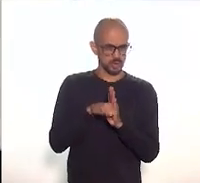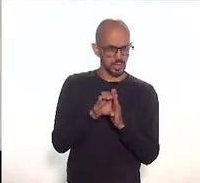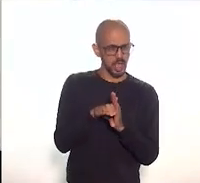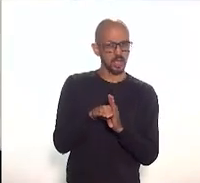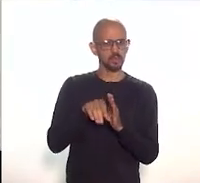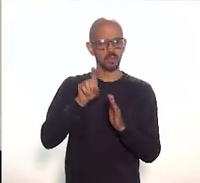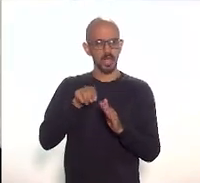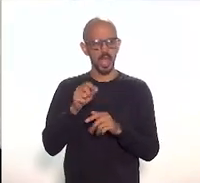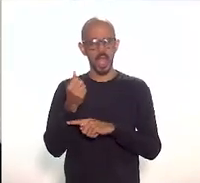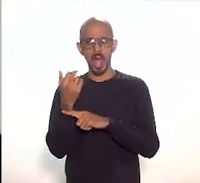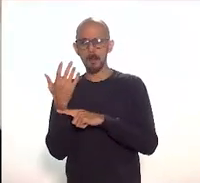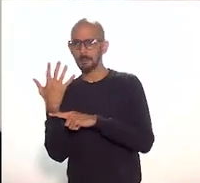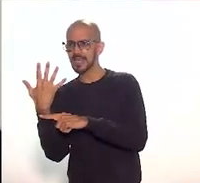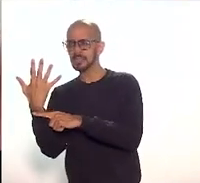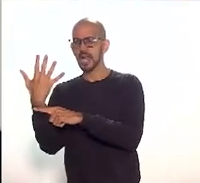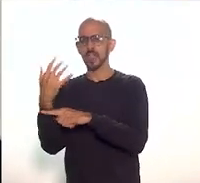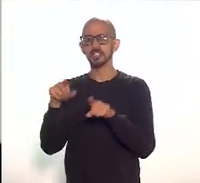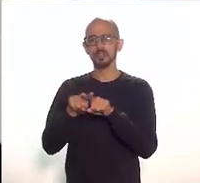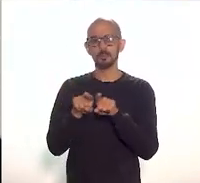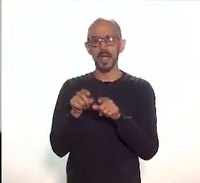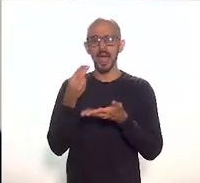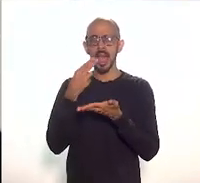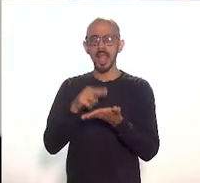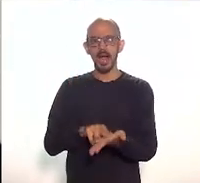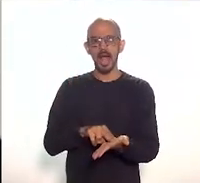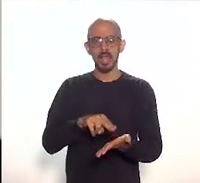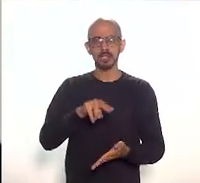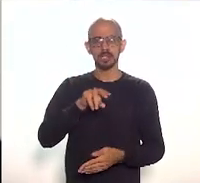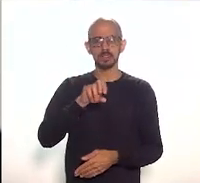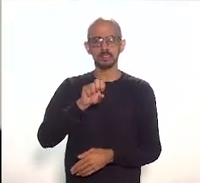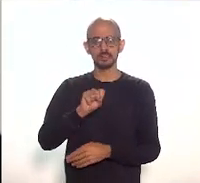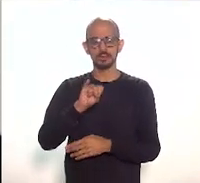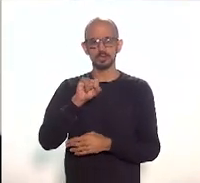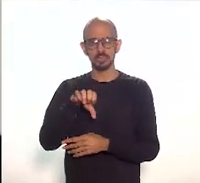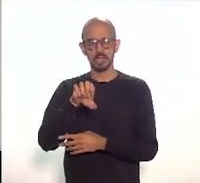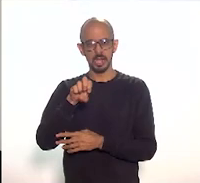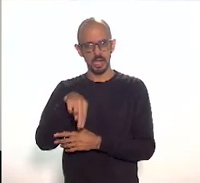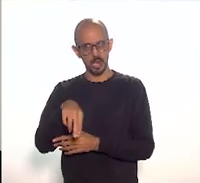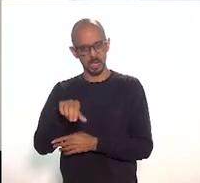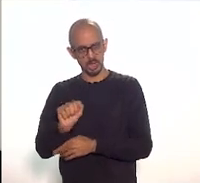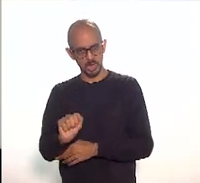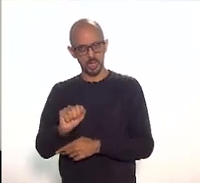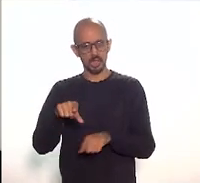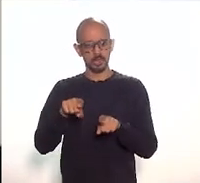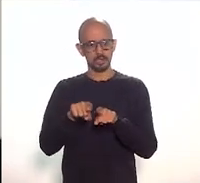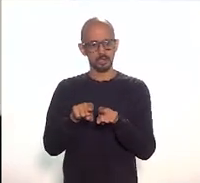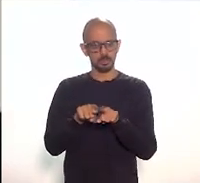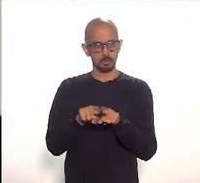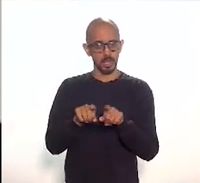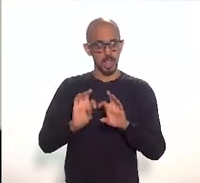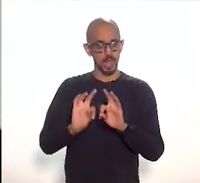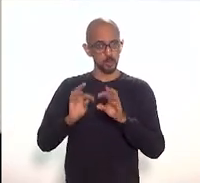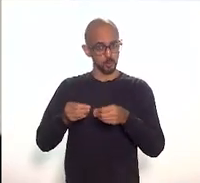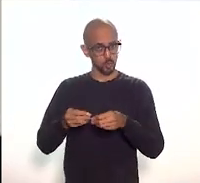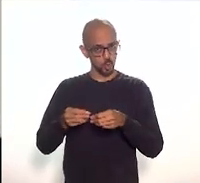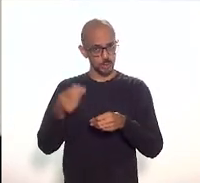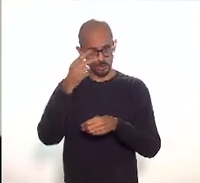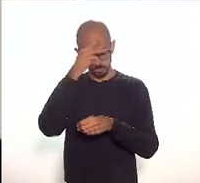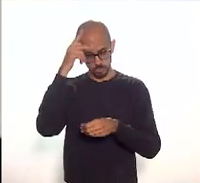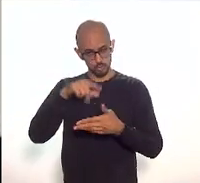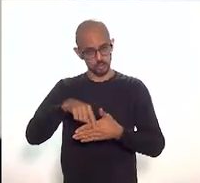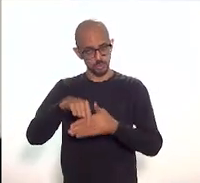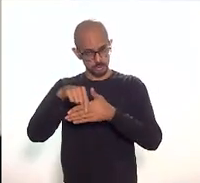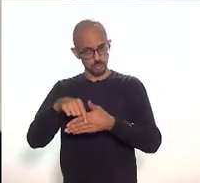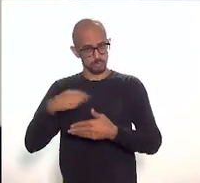da carta de Siena, de se pensar na verdade a agregação, a consertação dos atores, é isso, na verdade,